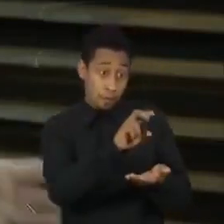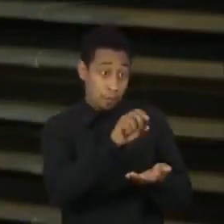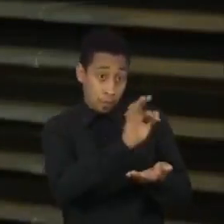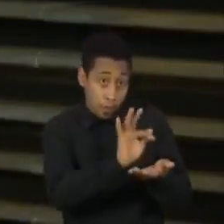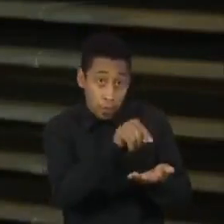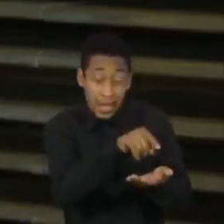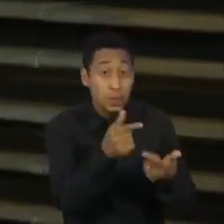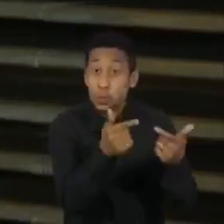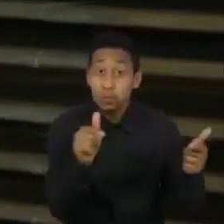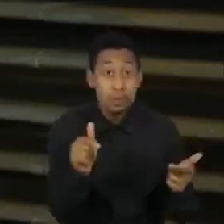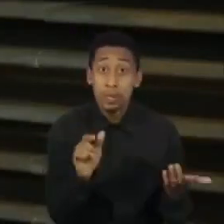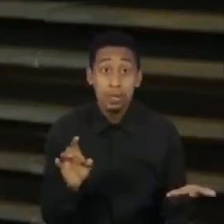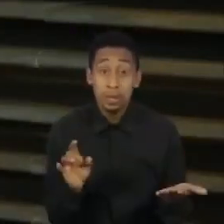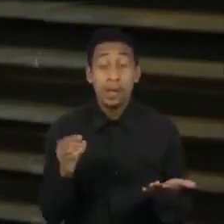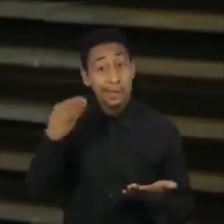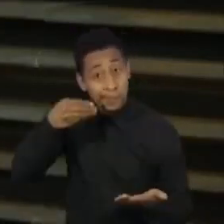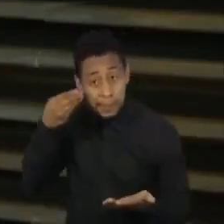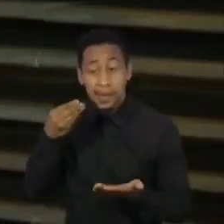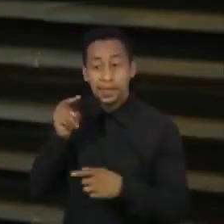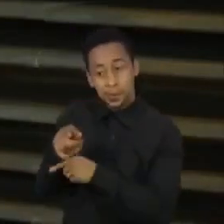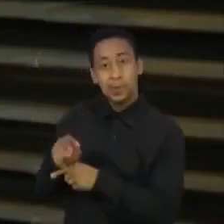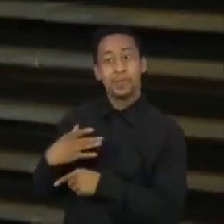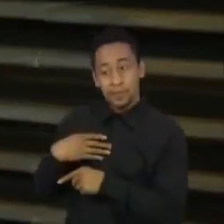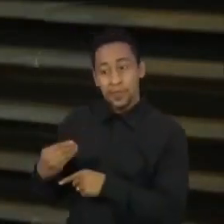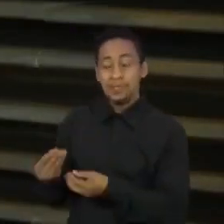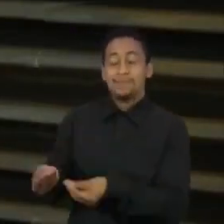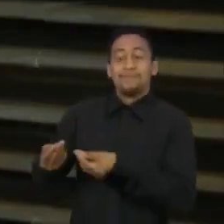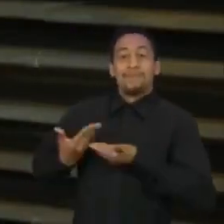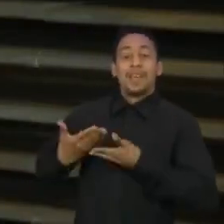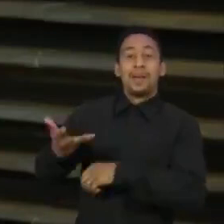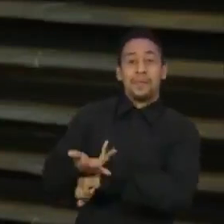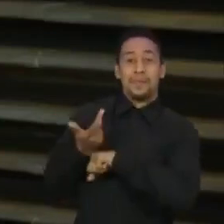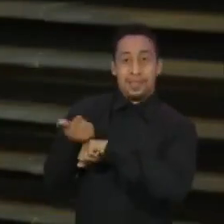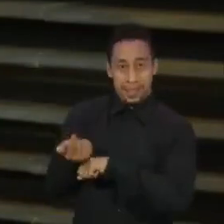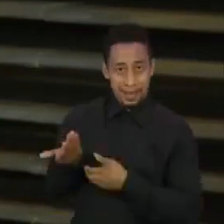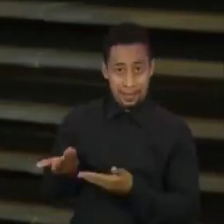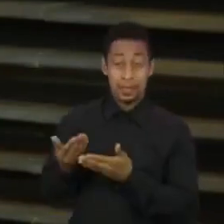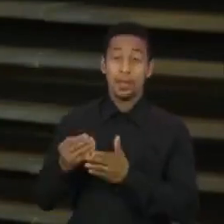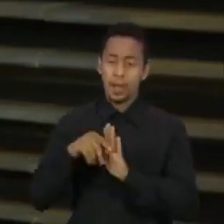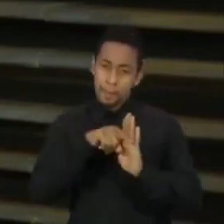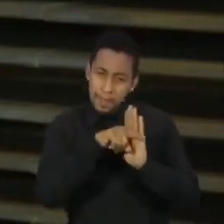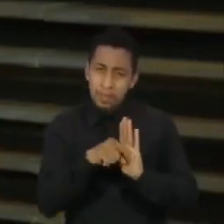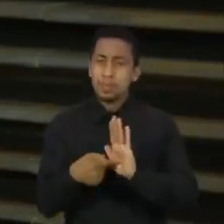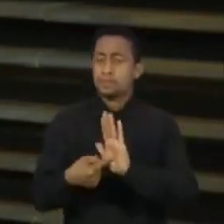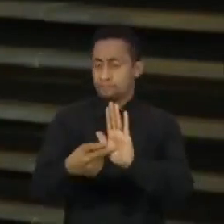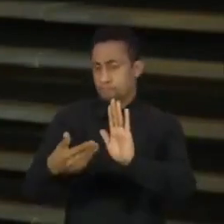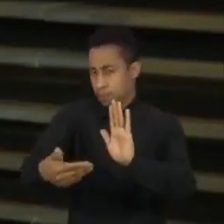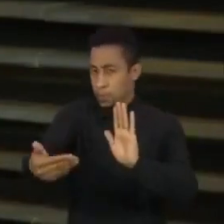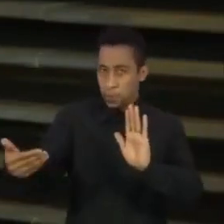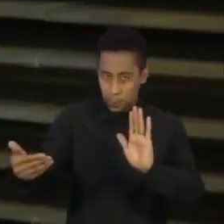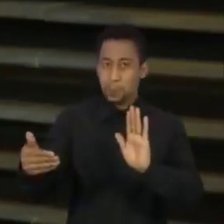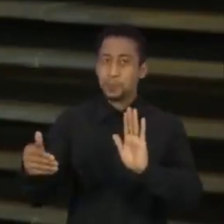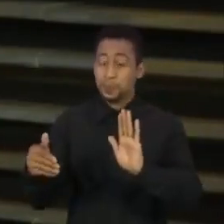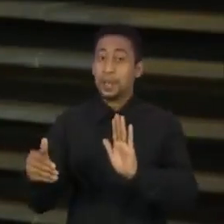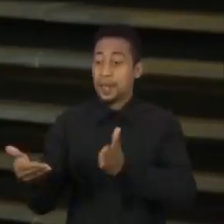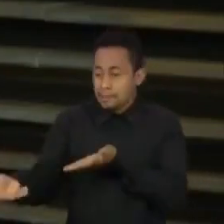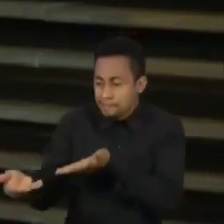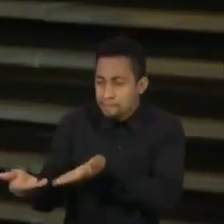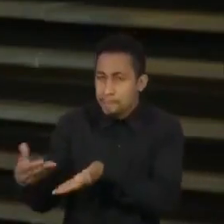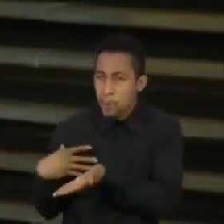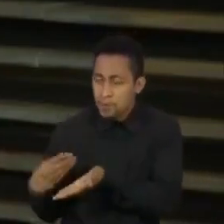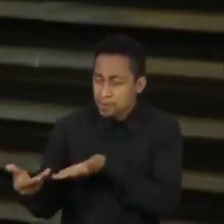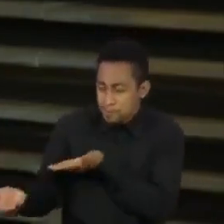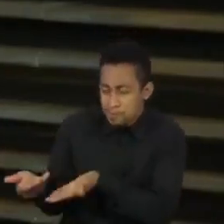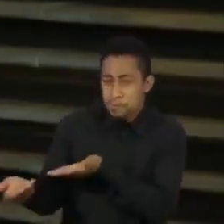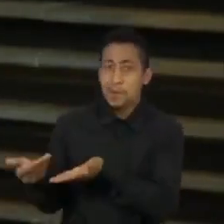entre abril e junho de 2020 revela que a relação com os filhos torna as mulheres expertas em matéria de